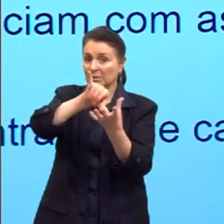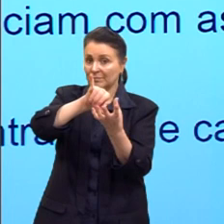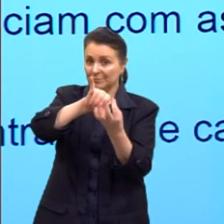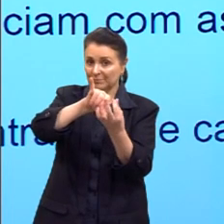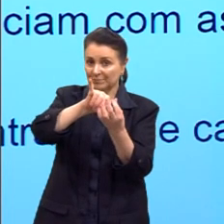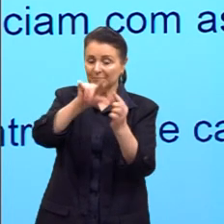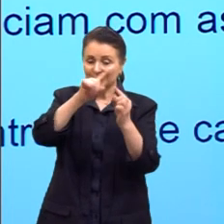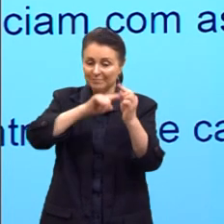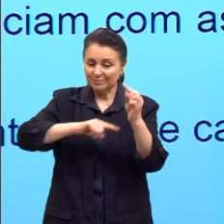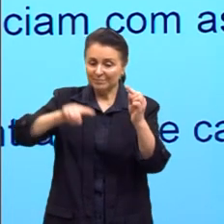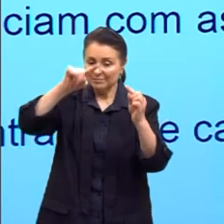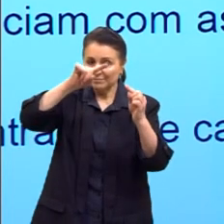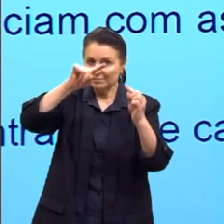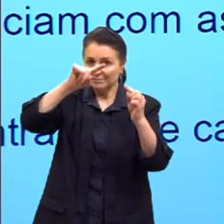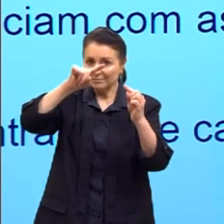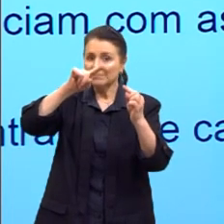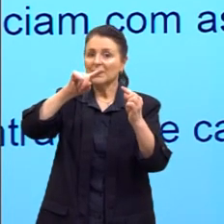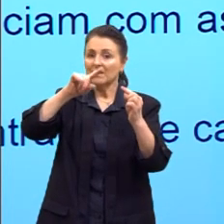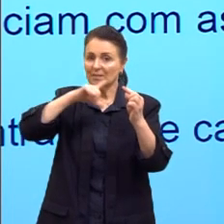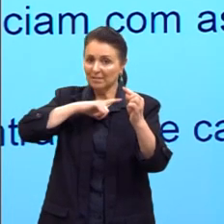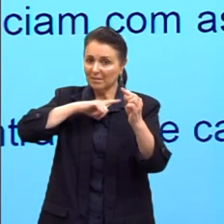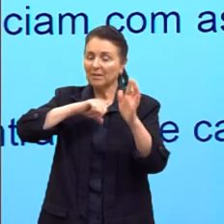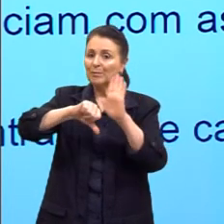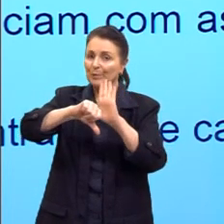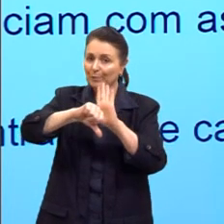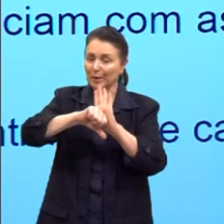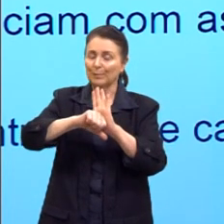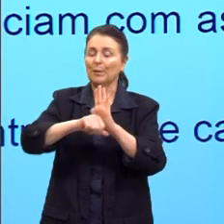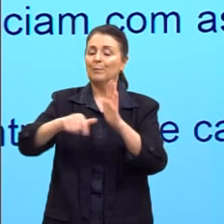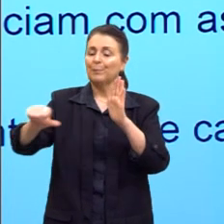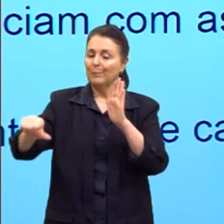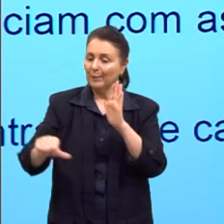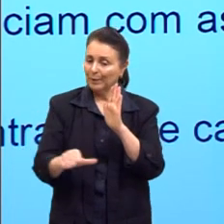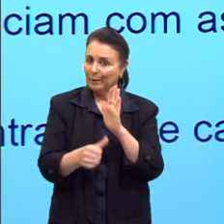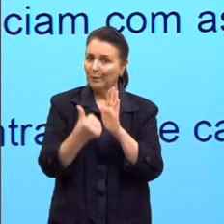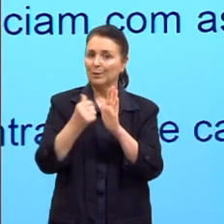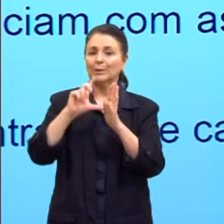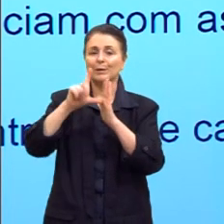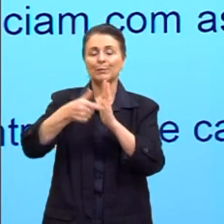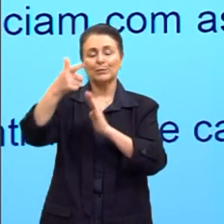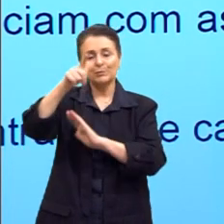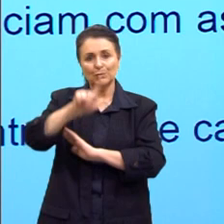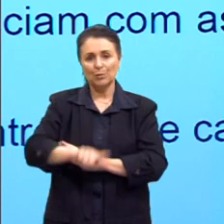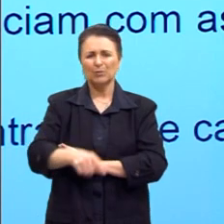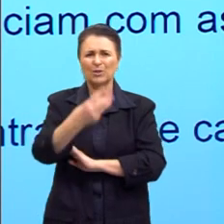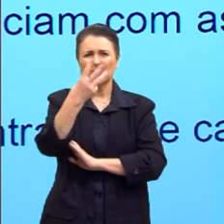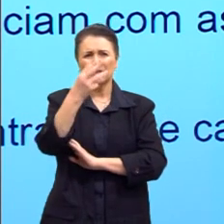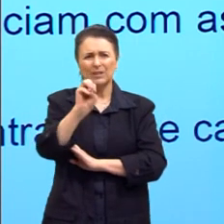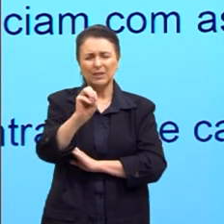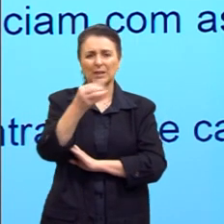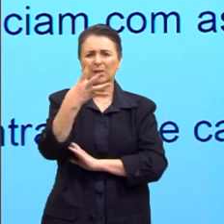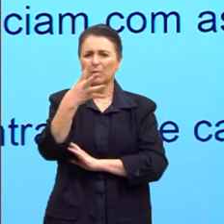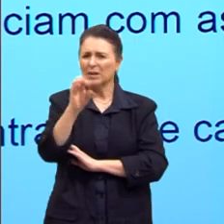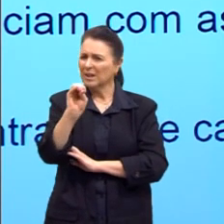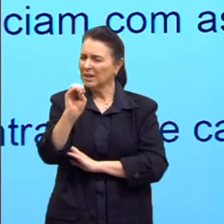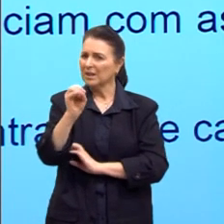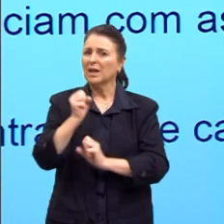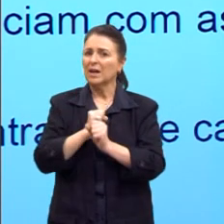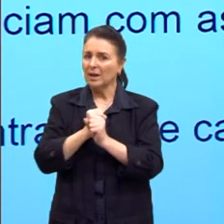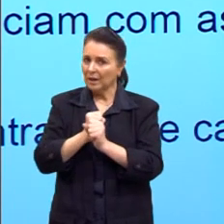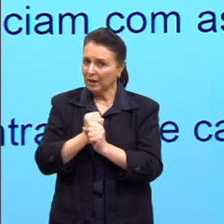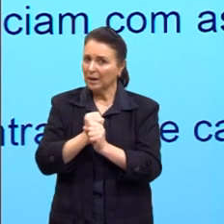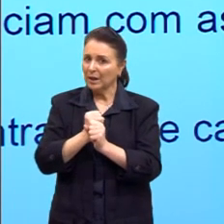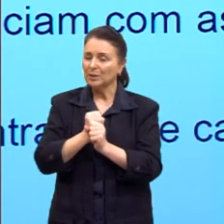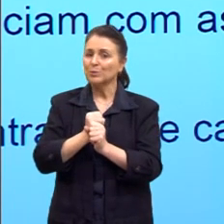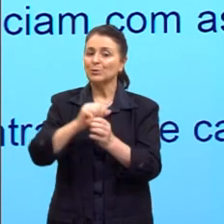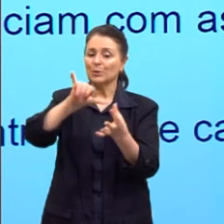tempos, tem crises econômicas, mais ou menos a cada 30, 40 anos. Então, teve a crise de 29, depois, ali em